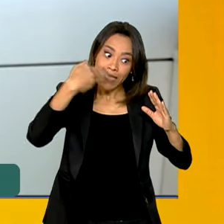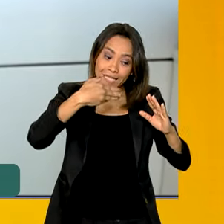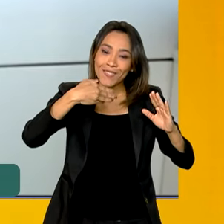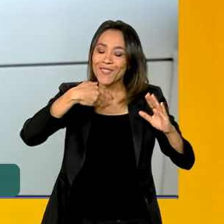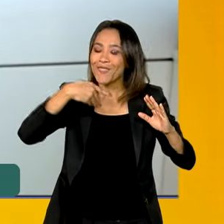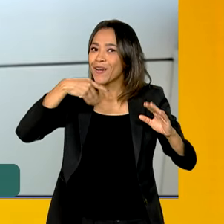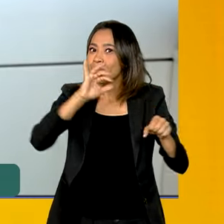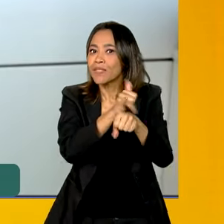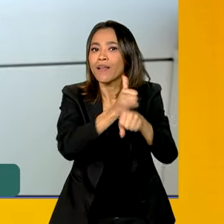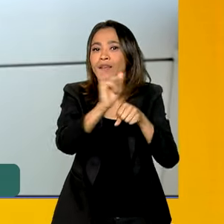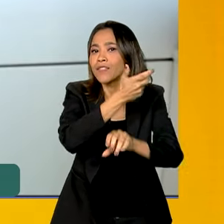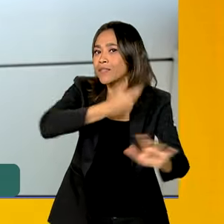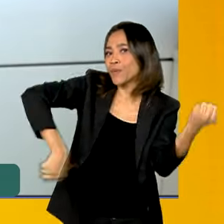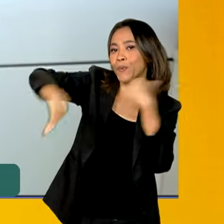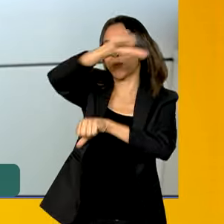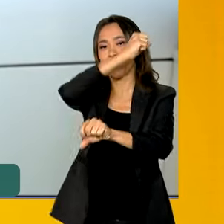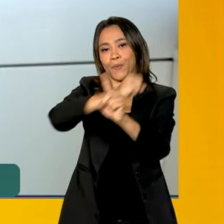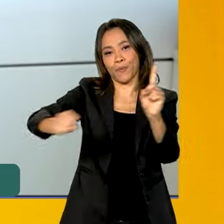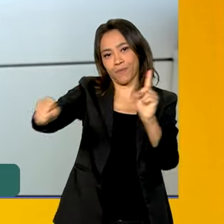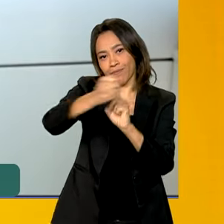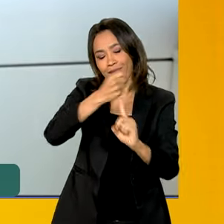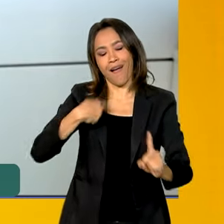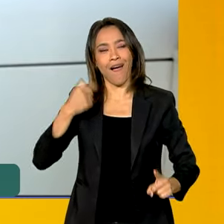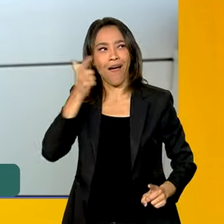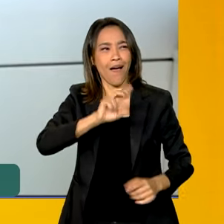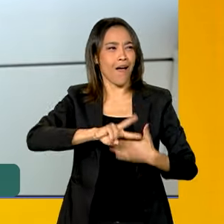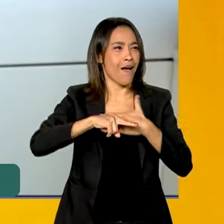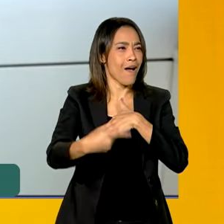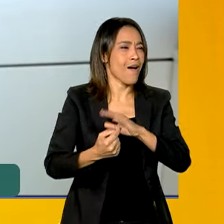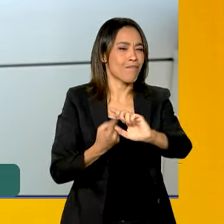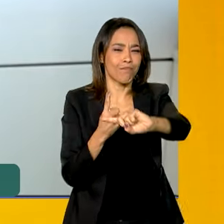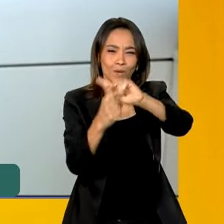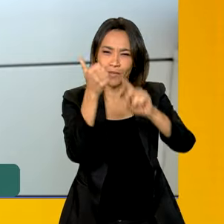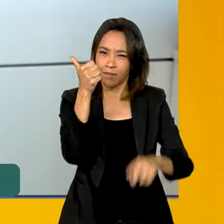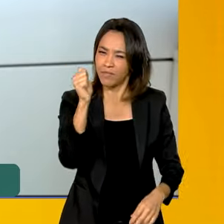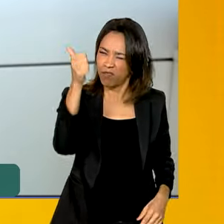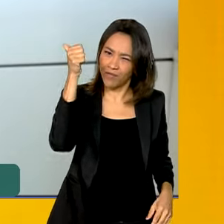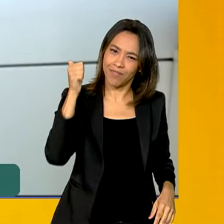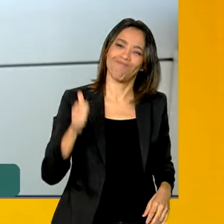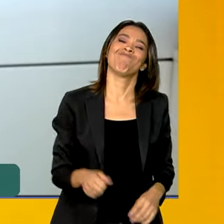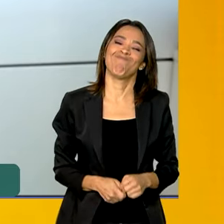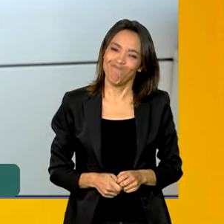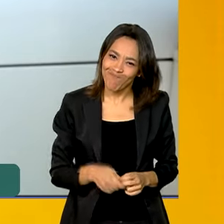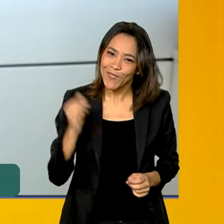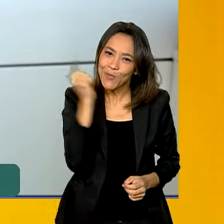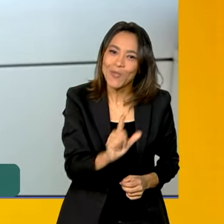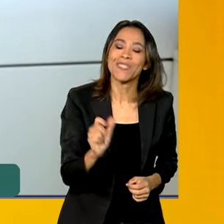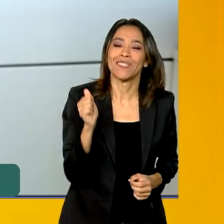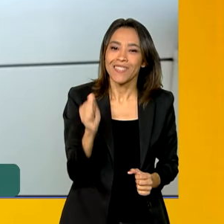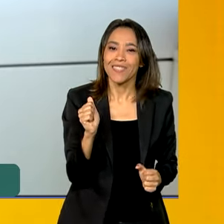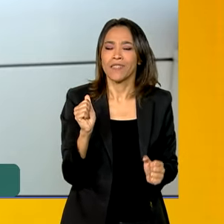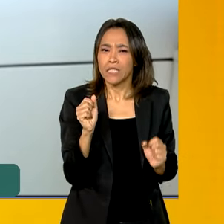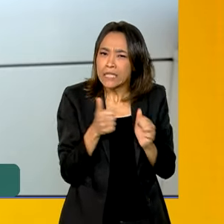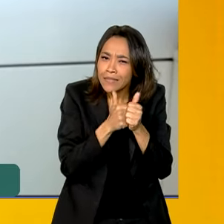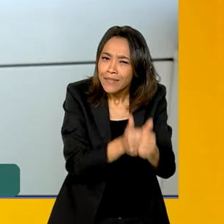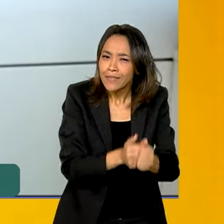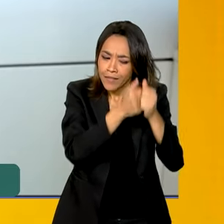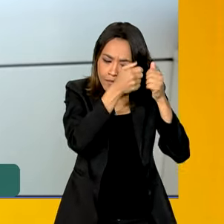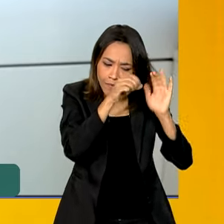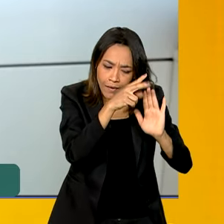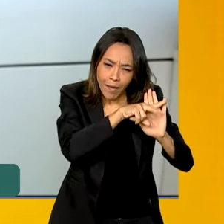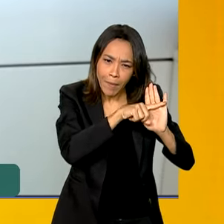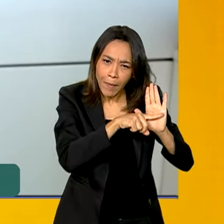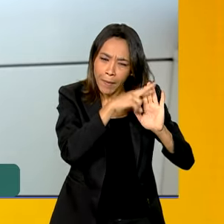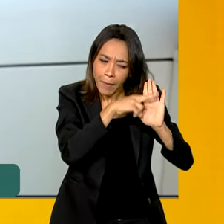social, a gente tem cada vez mais resultados positivos. Se funcionarmos como devemos funcionar, com